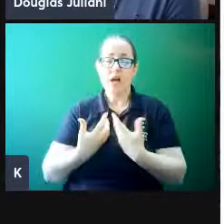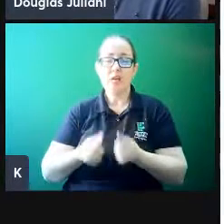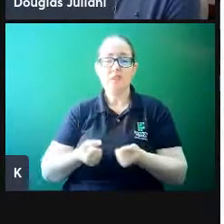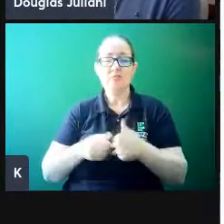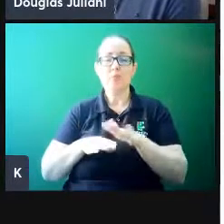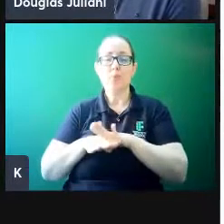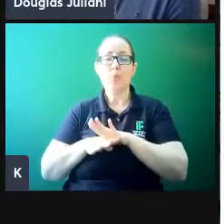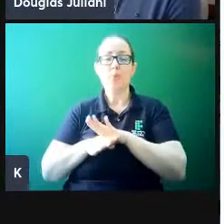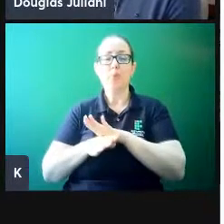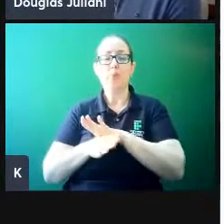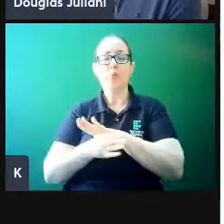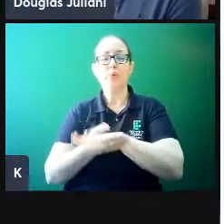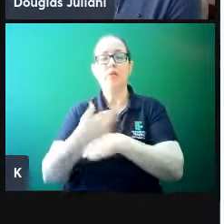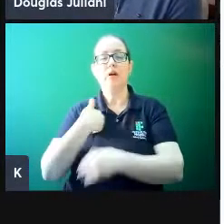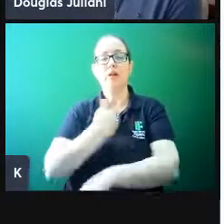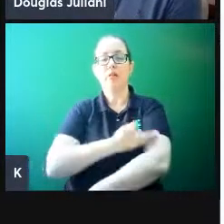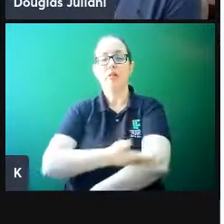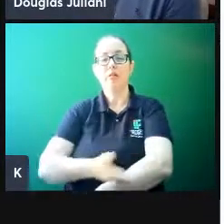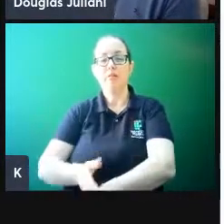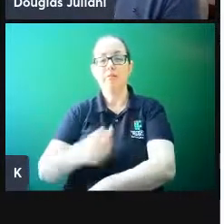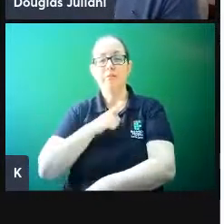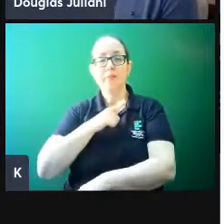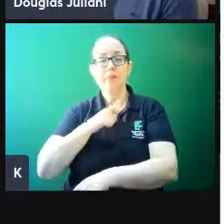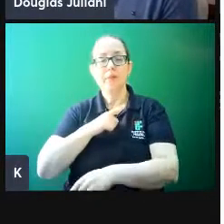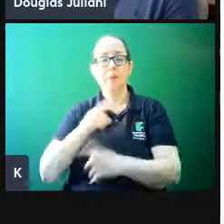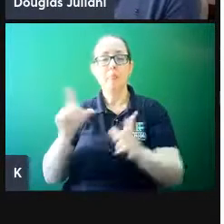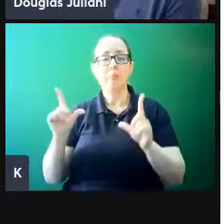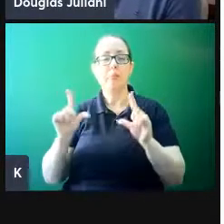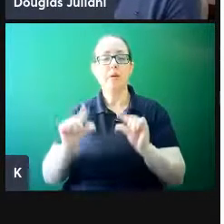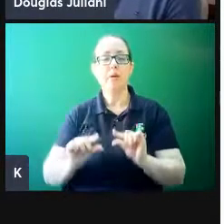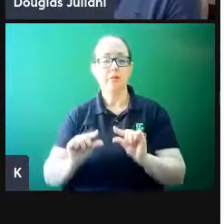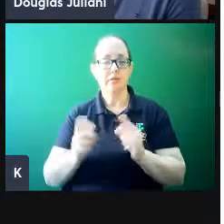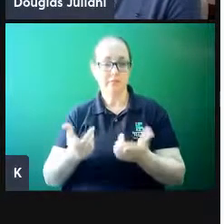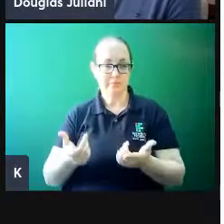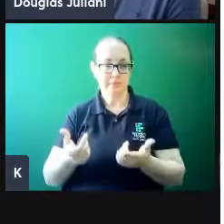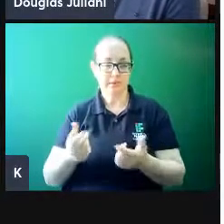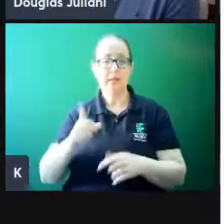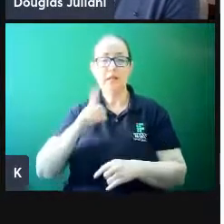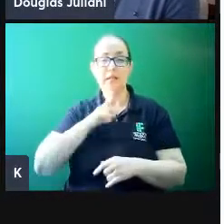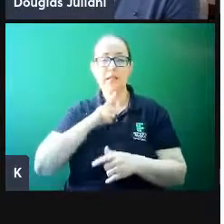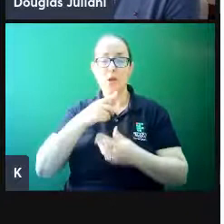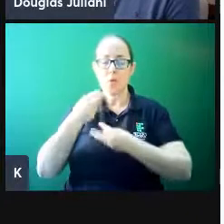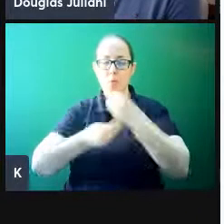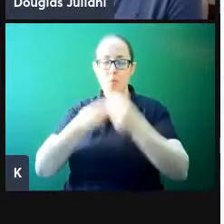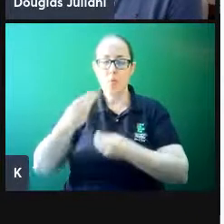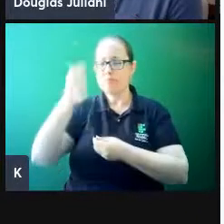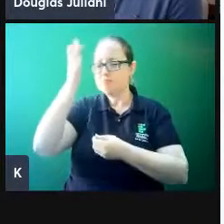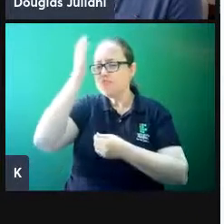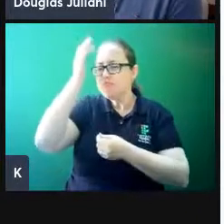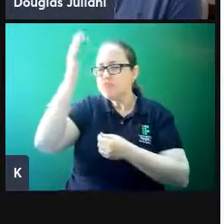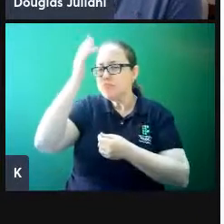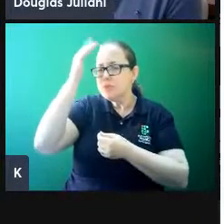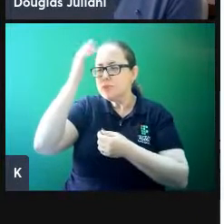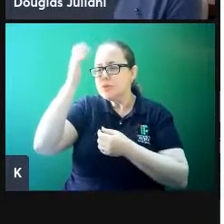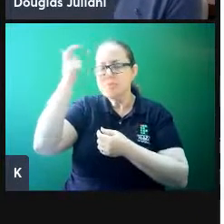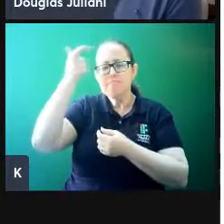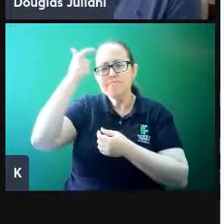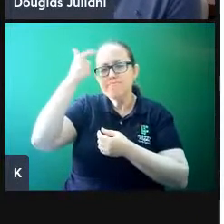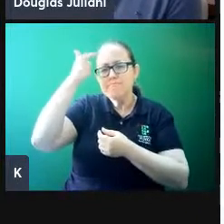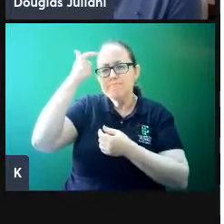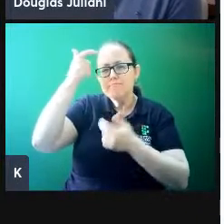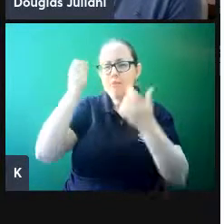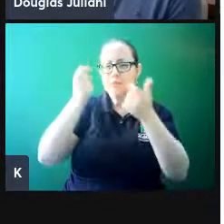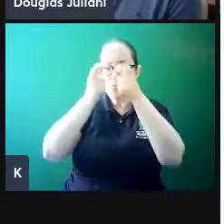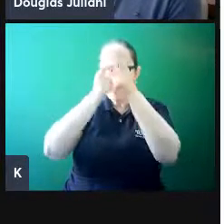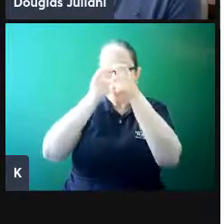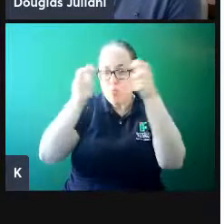As pesquisas que ela fez indicaram isso. Como resultado de um mindset fixo de crescimento, uma mentalidade de crescimento, as